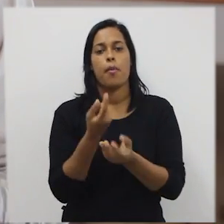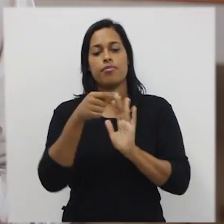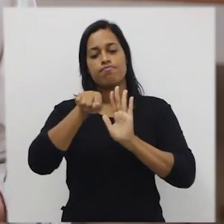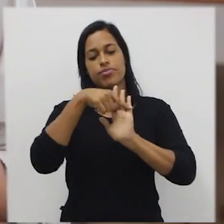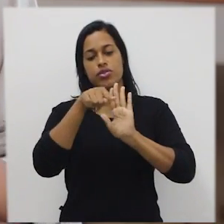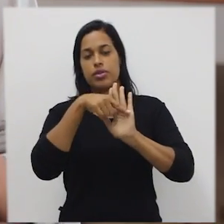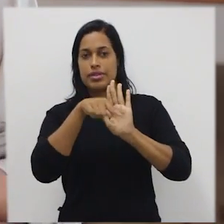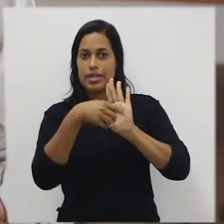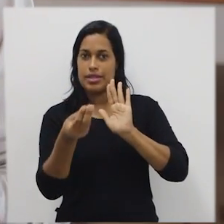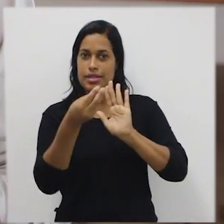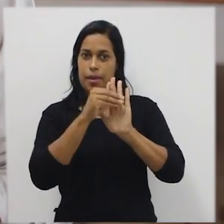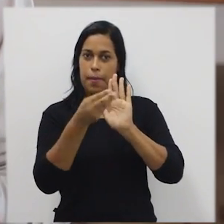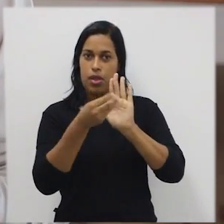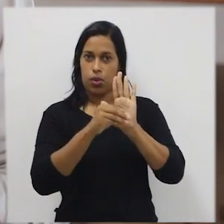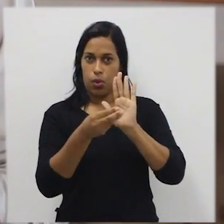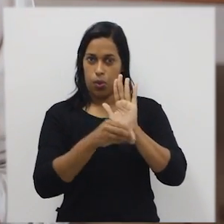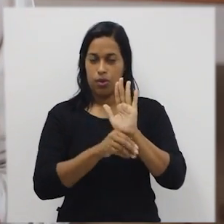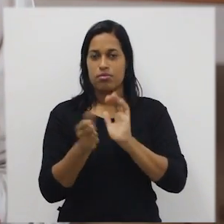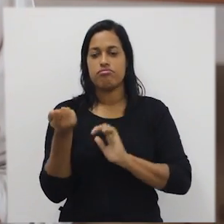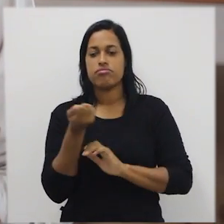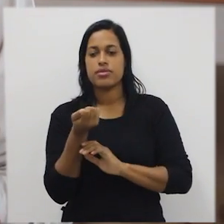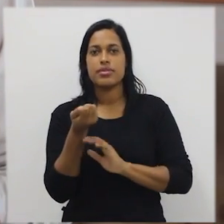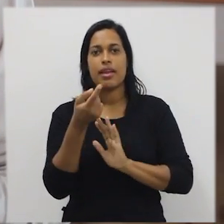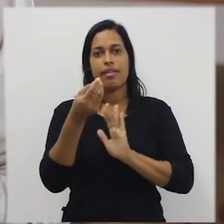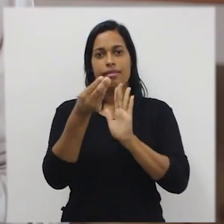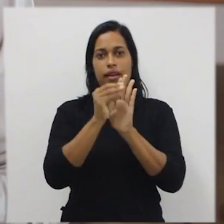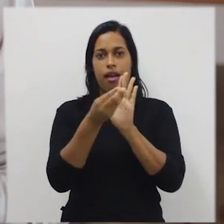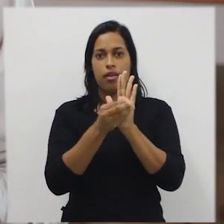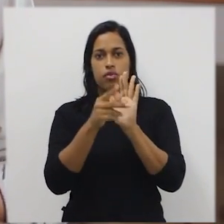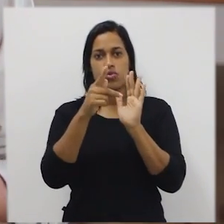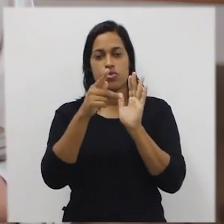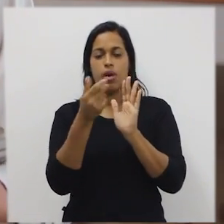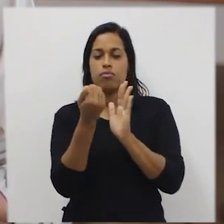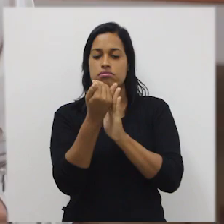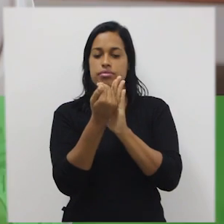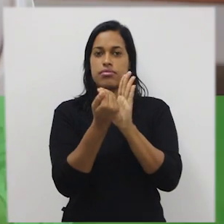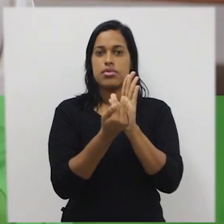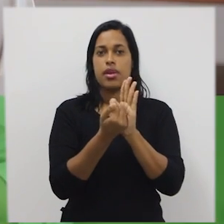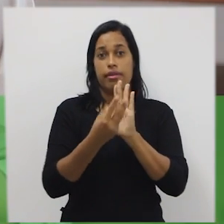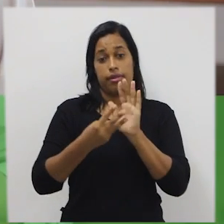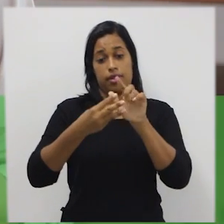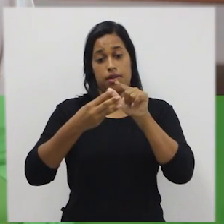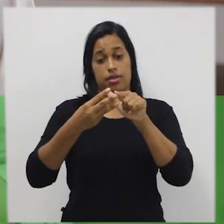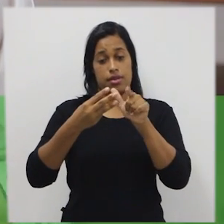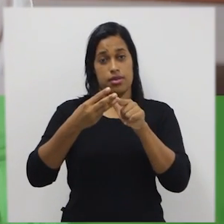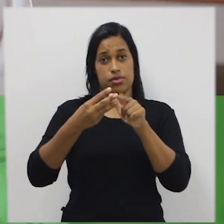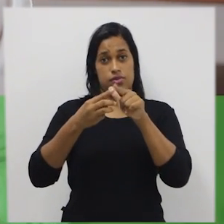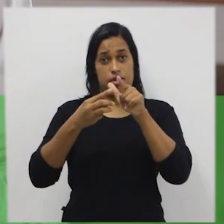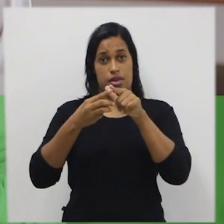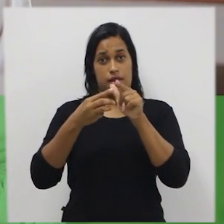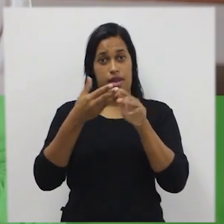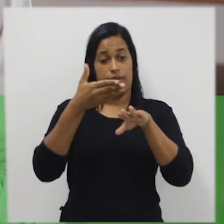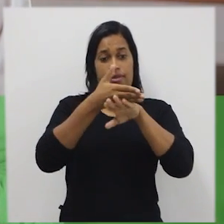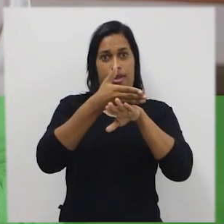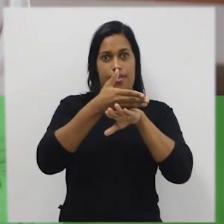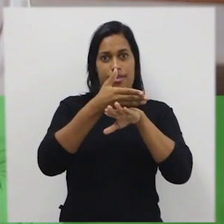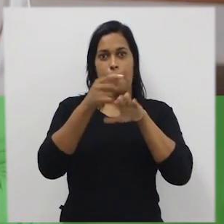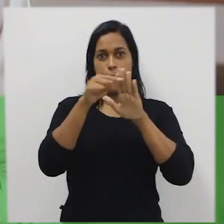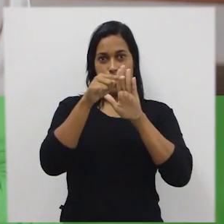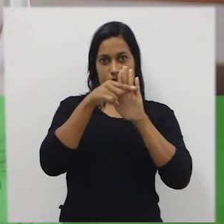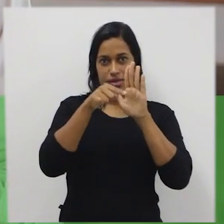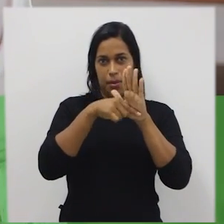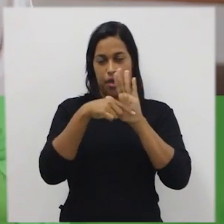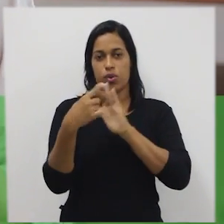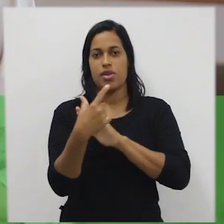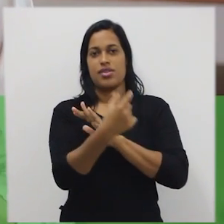que é informatizado através do software, ele tem três etapas. Entrada, processamento e saída.